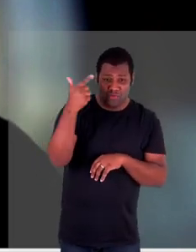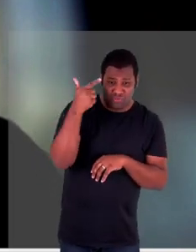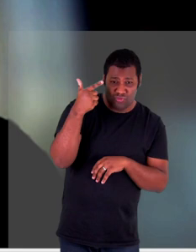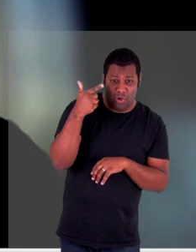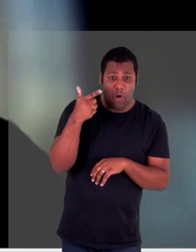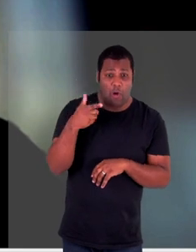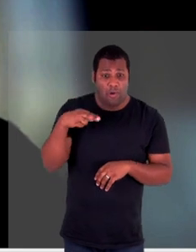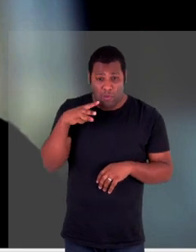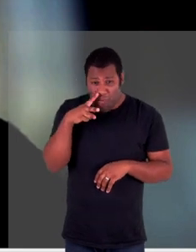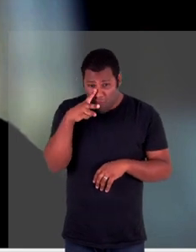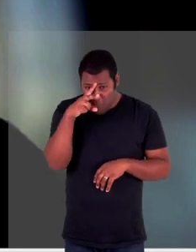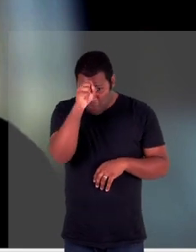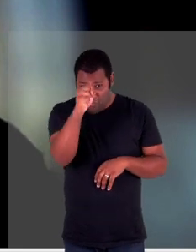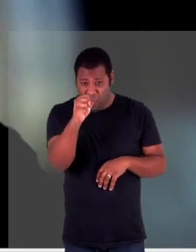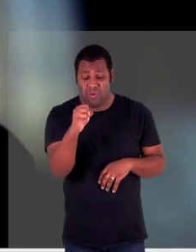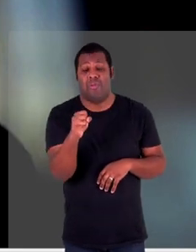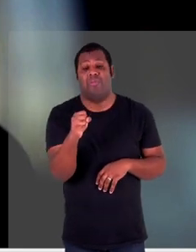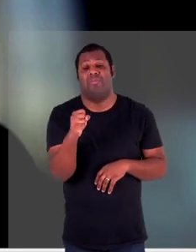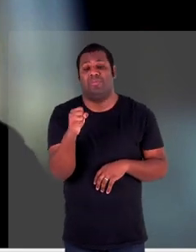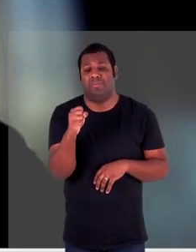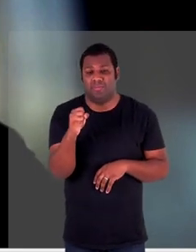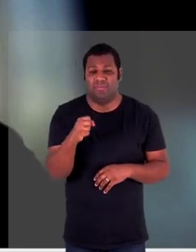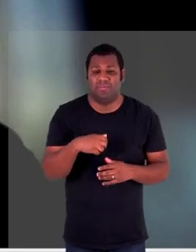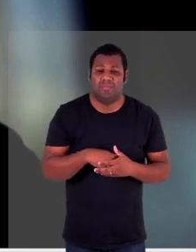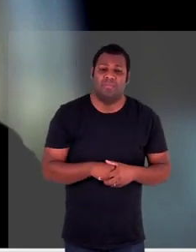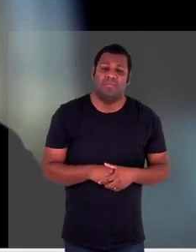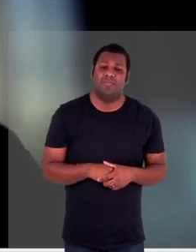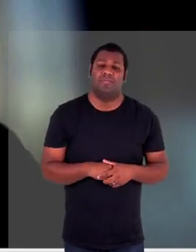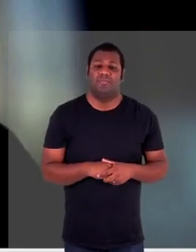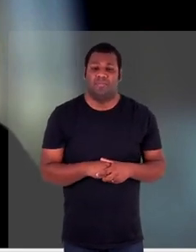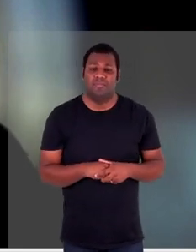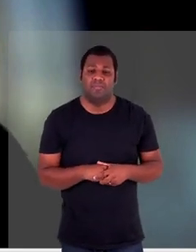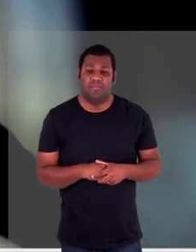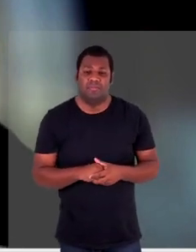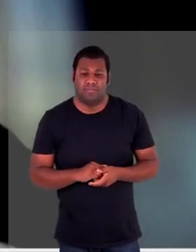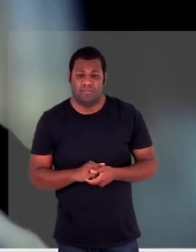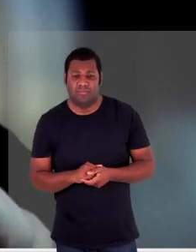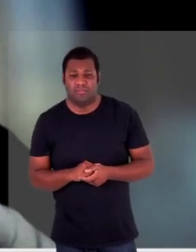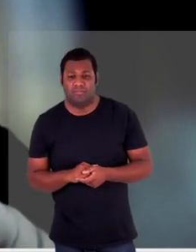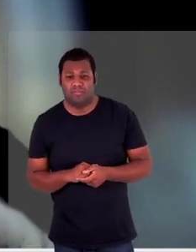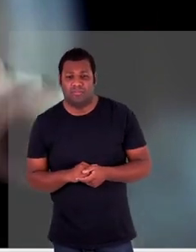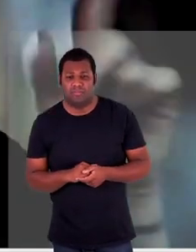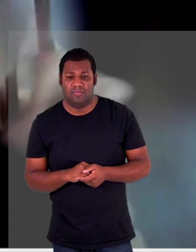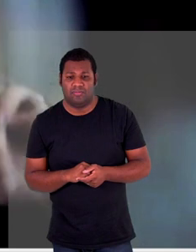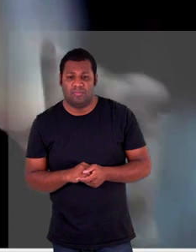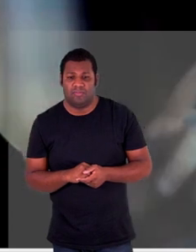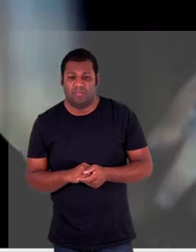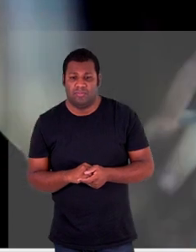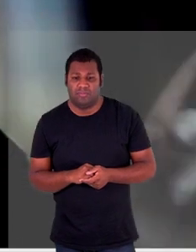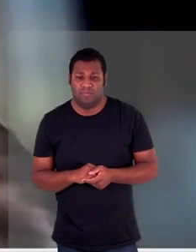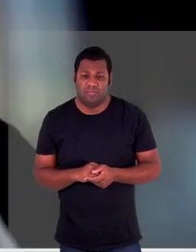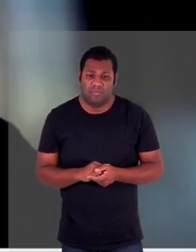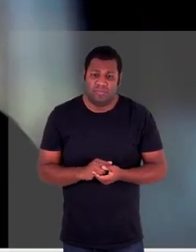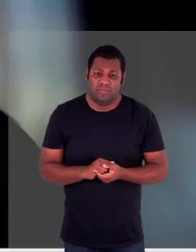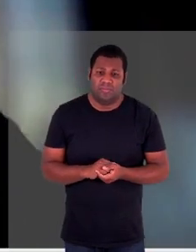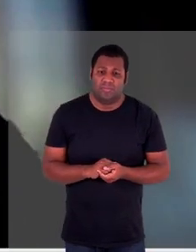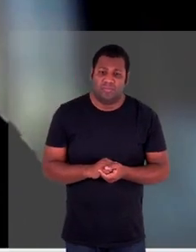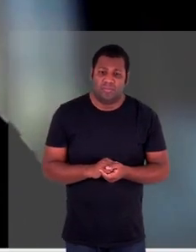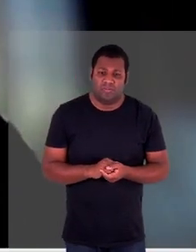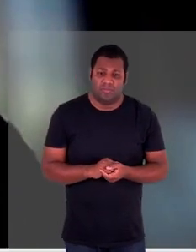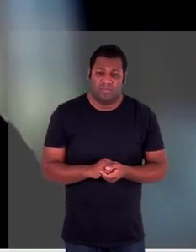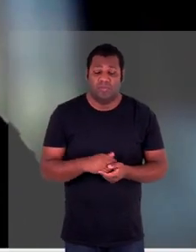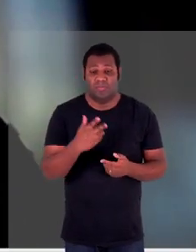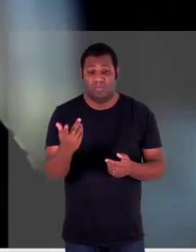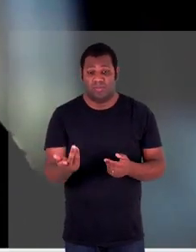flares lançados pelos jatos flares para quem não sabe é o sistema de defesa que os jatos lançam eles como são fogos de artifício e eles